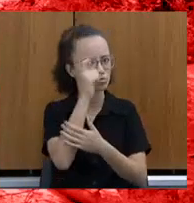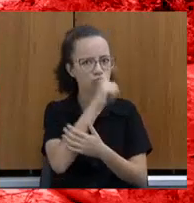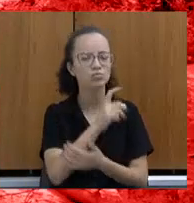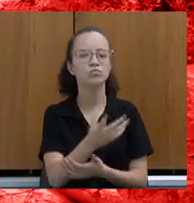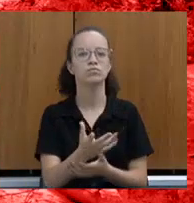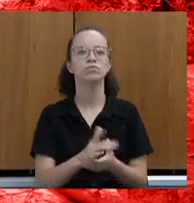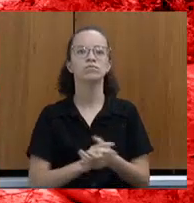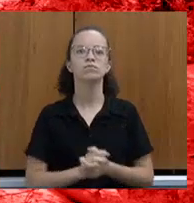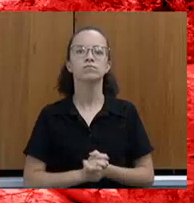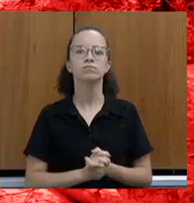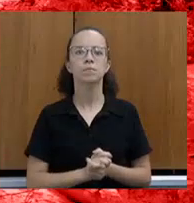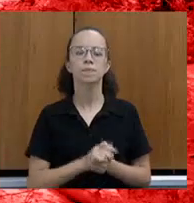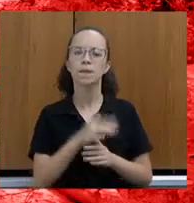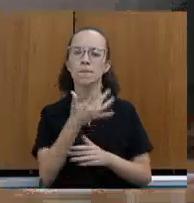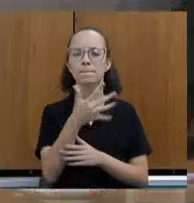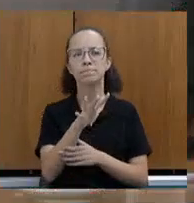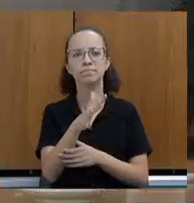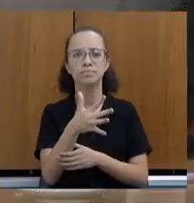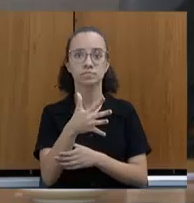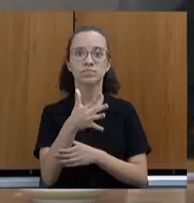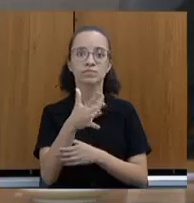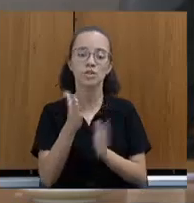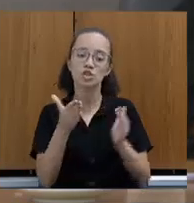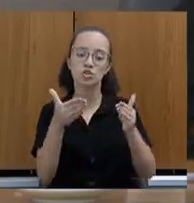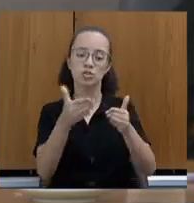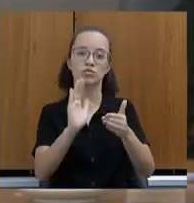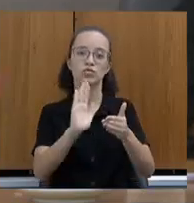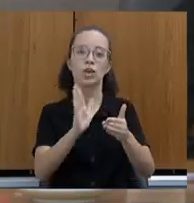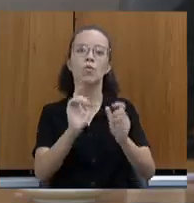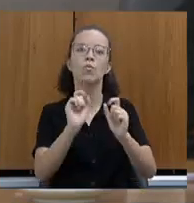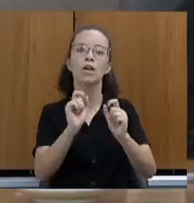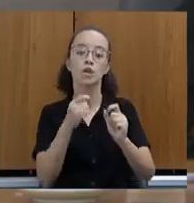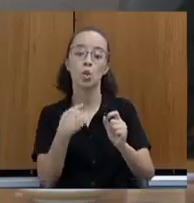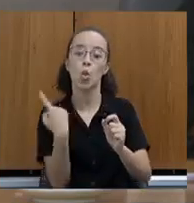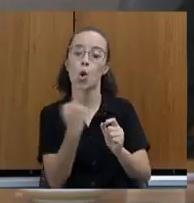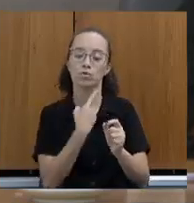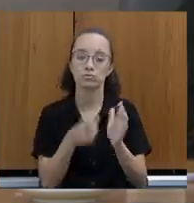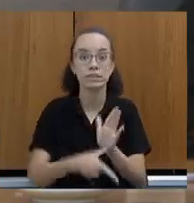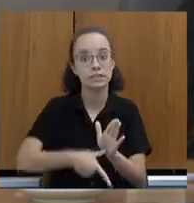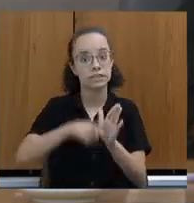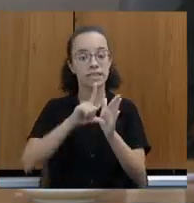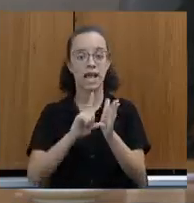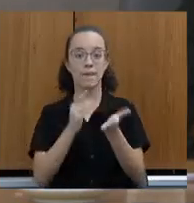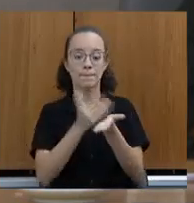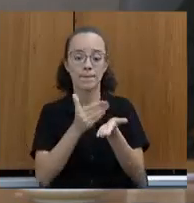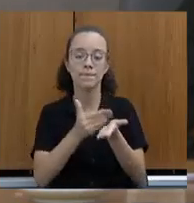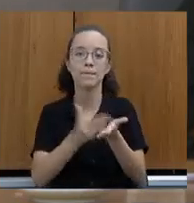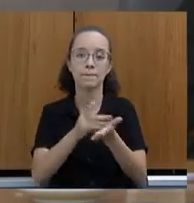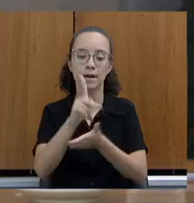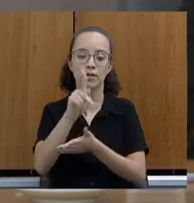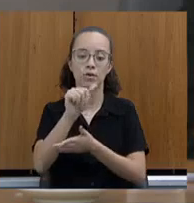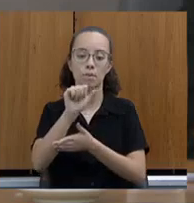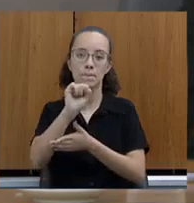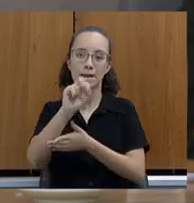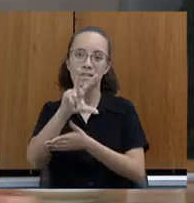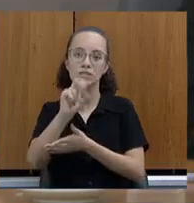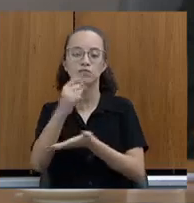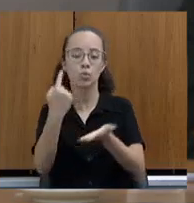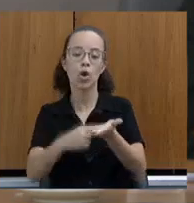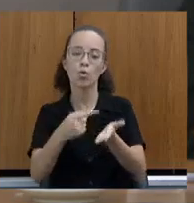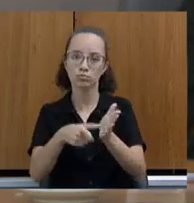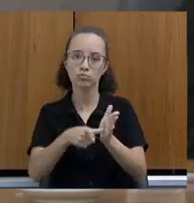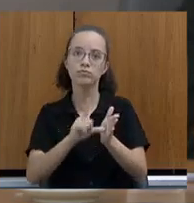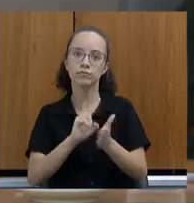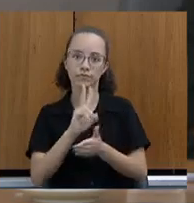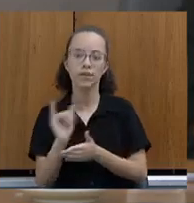mais ou menos direcionado, que a gente vai adiantar parcelas do passivo, do acordo. Nós não